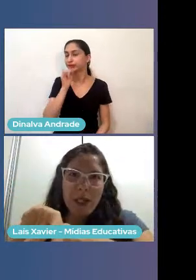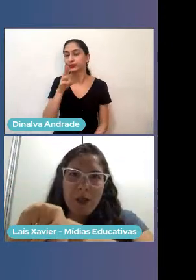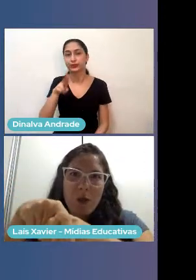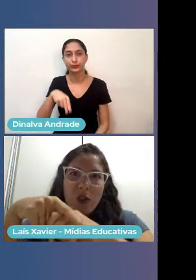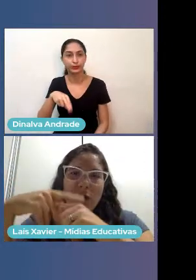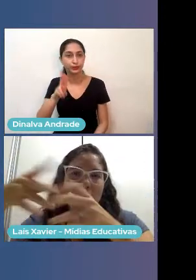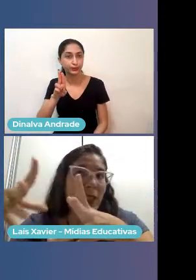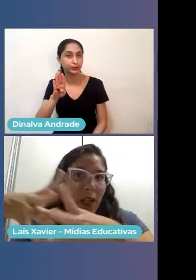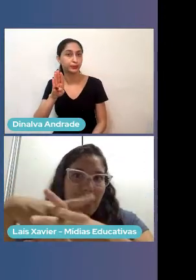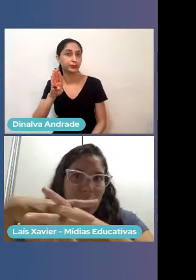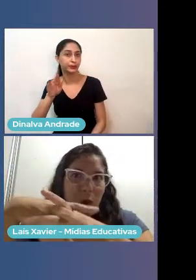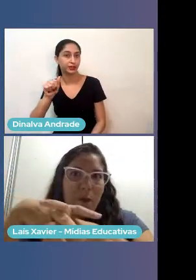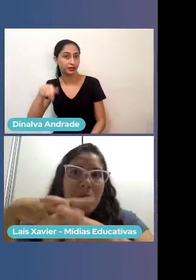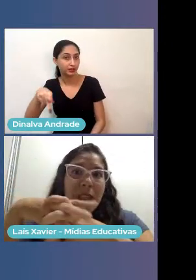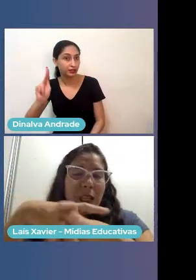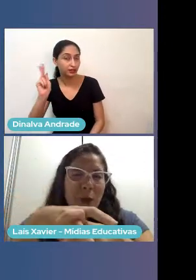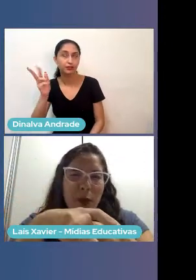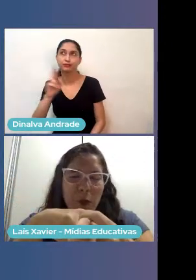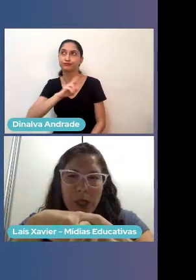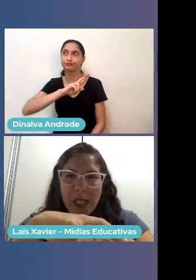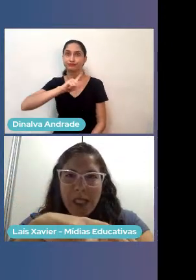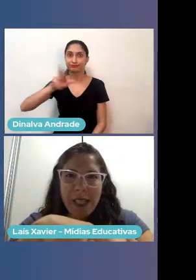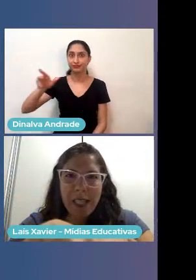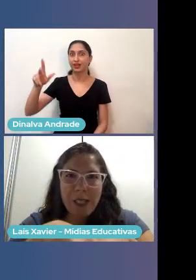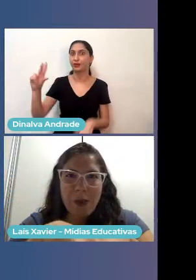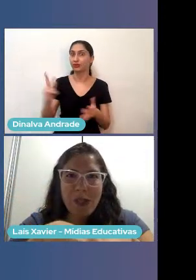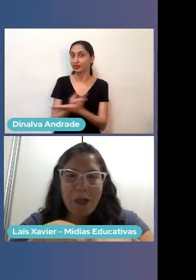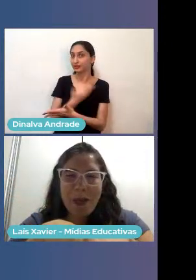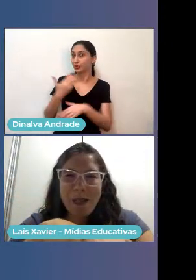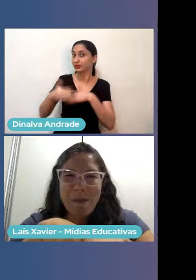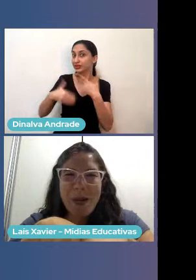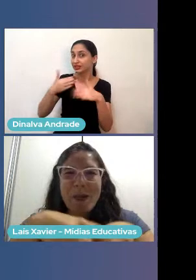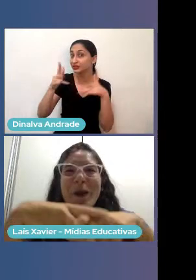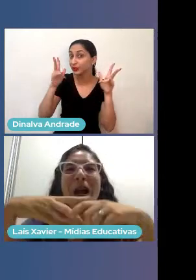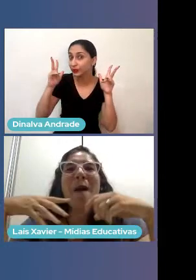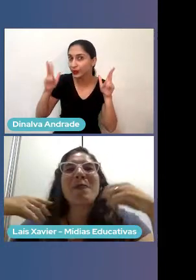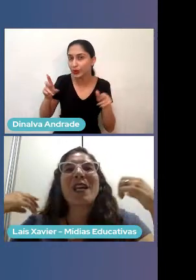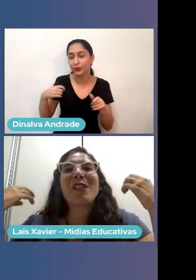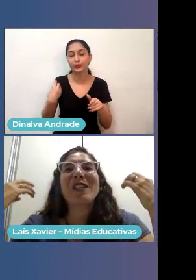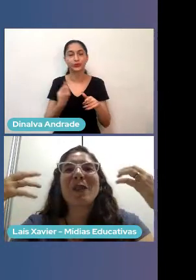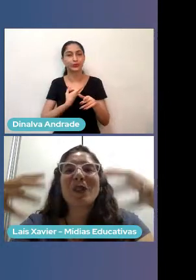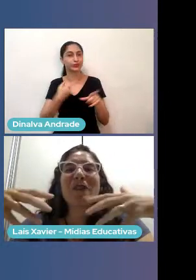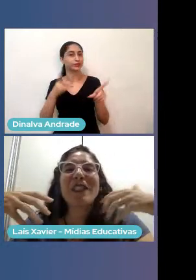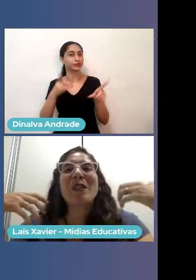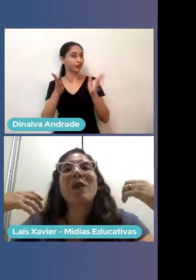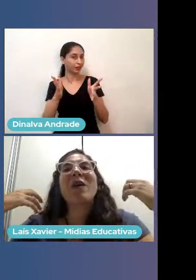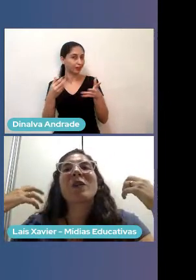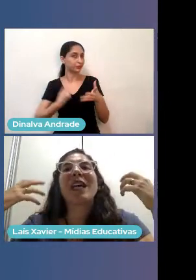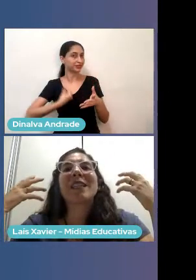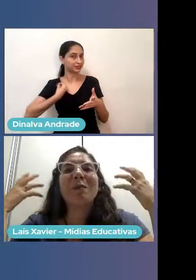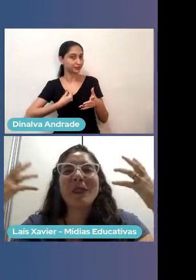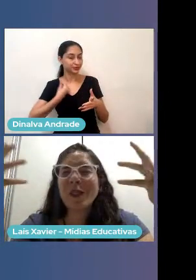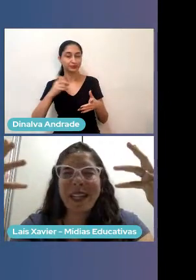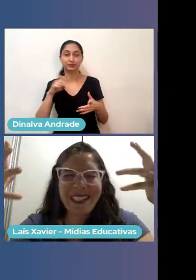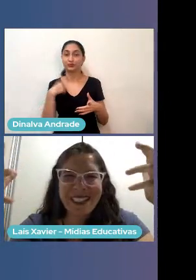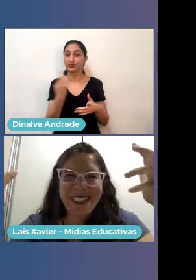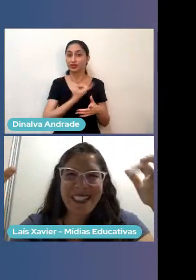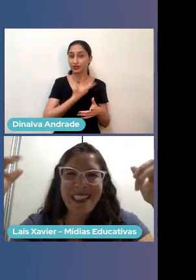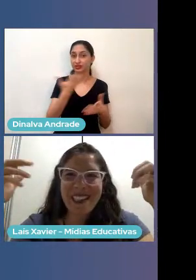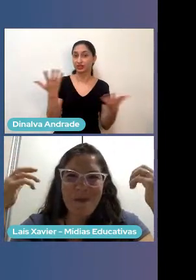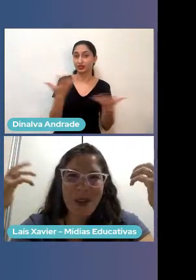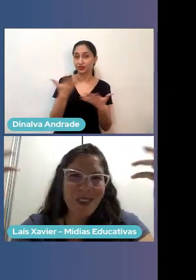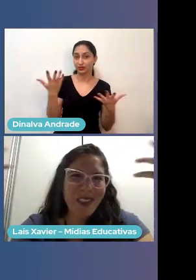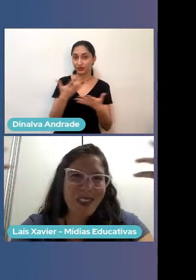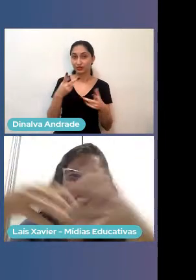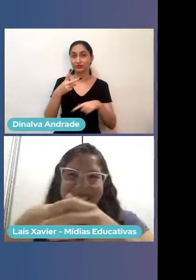a gente tem aqui no Brasil hoje foram acelerados nesse mesmo processo de aceleração que a gente está participando, a gente hoje está fazendo uma rodada muito linda